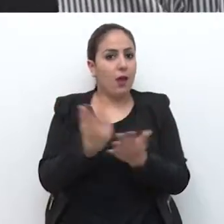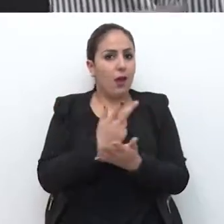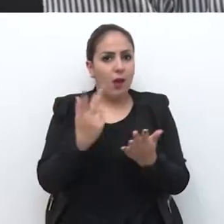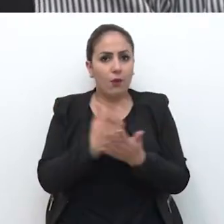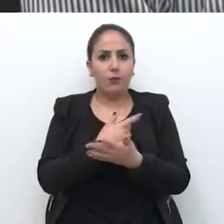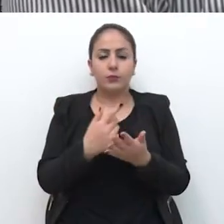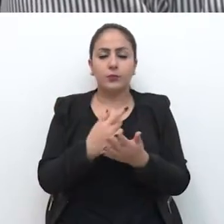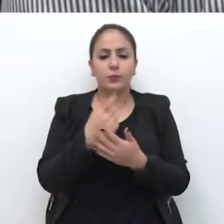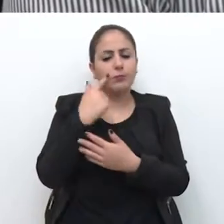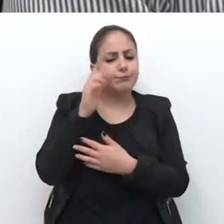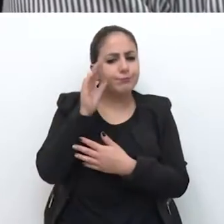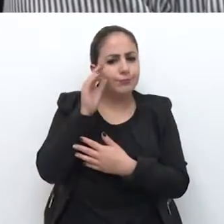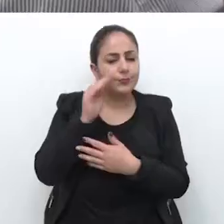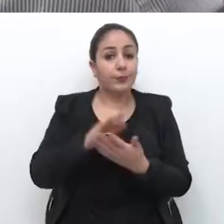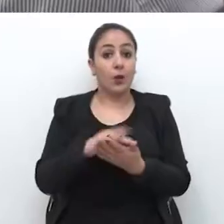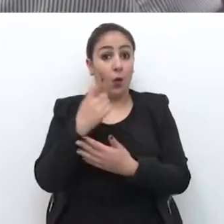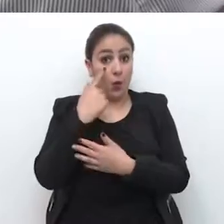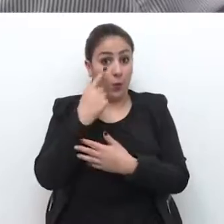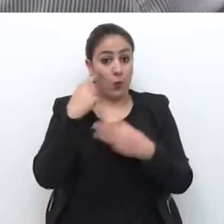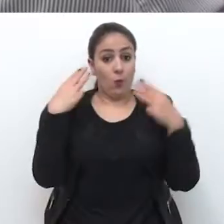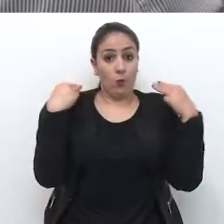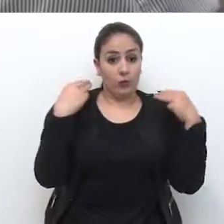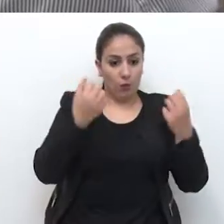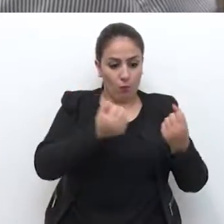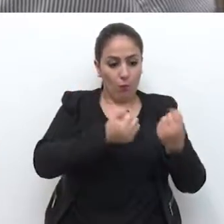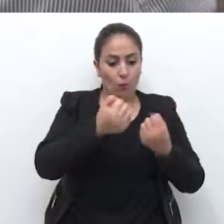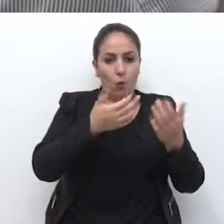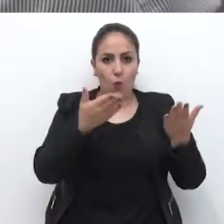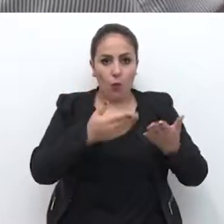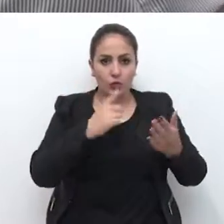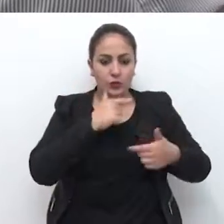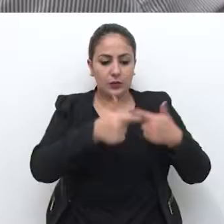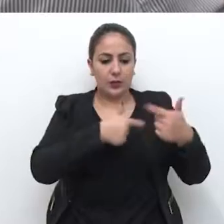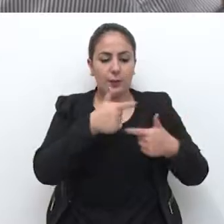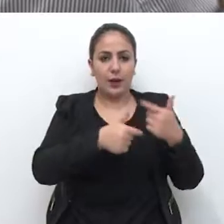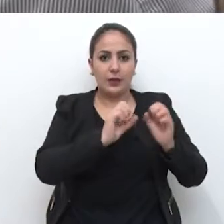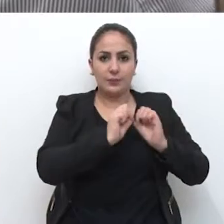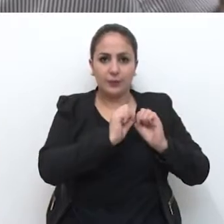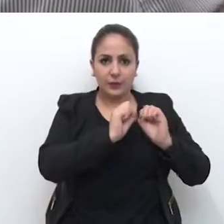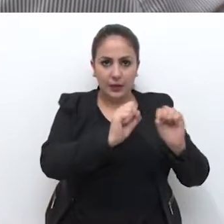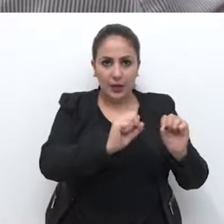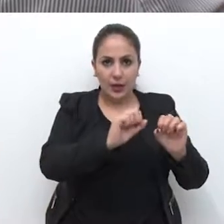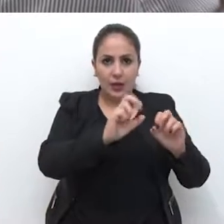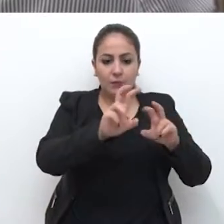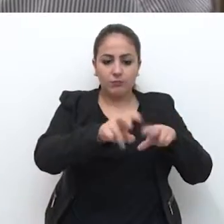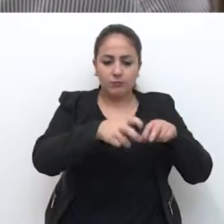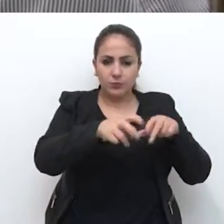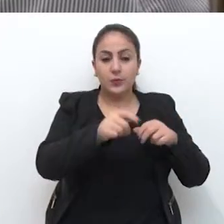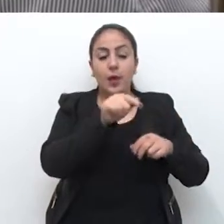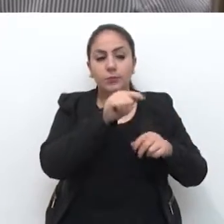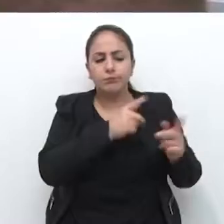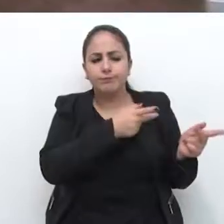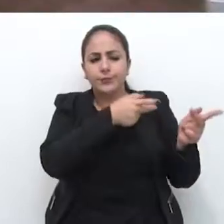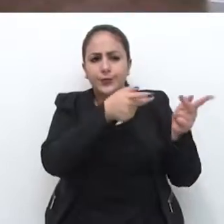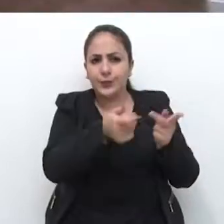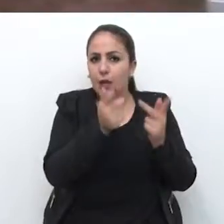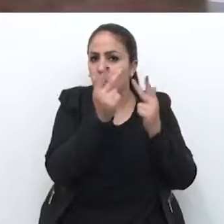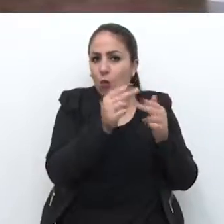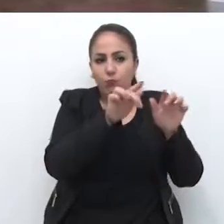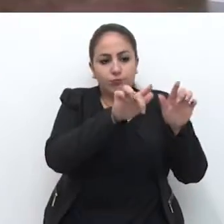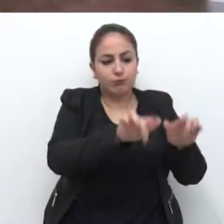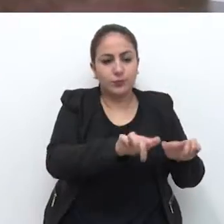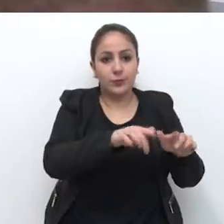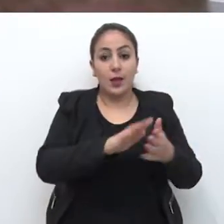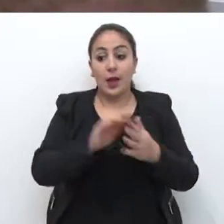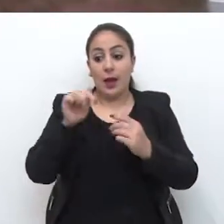observados pelo sindicato. O motorista hoje que trabalha na Secretaria do Interior, eles visitam os